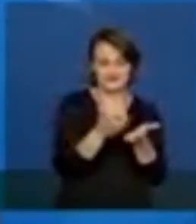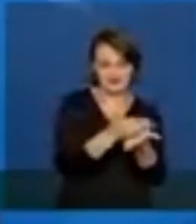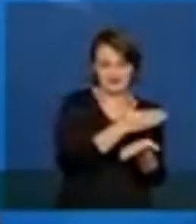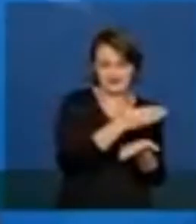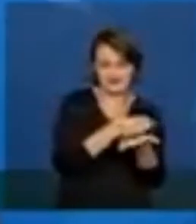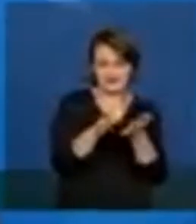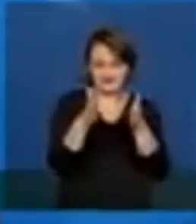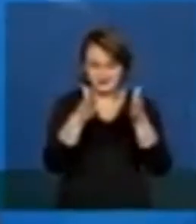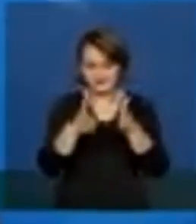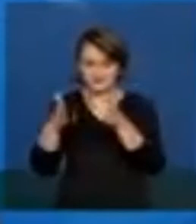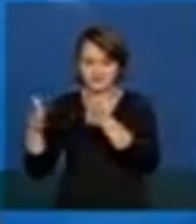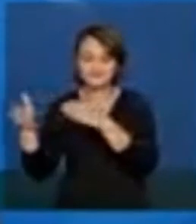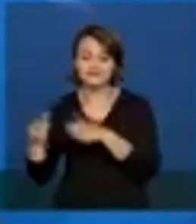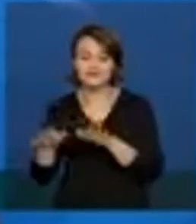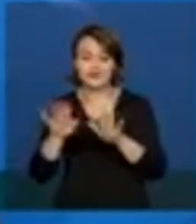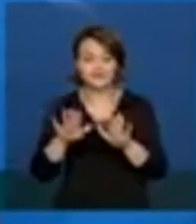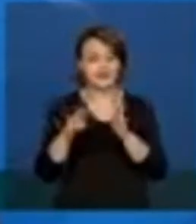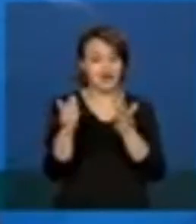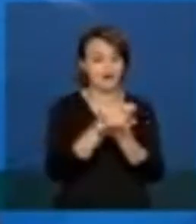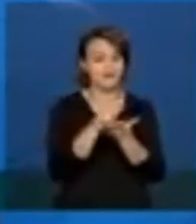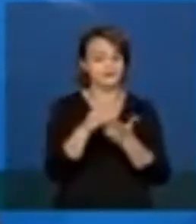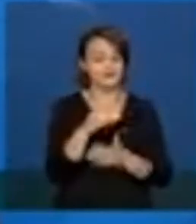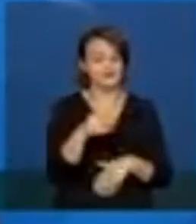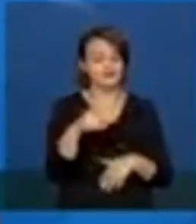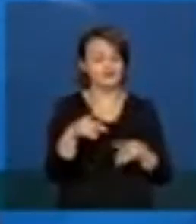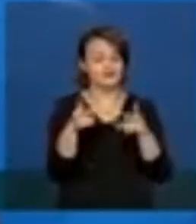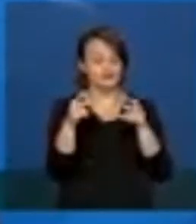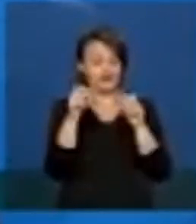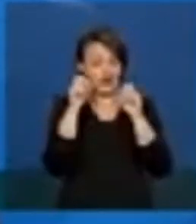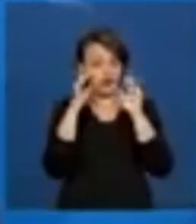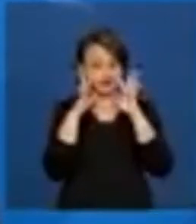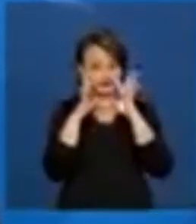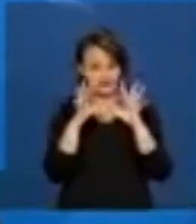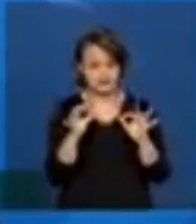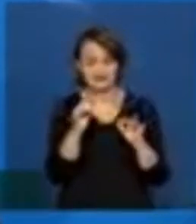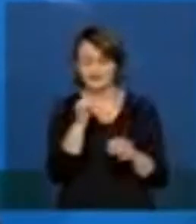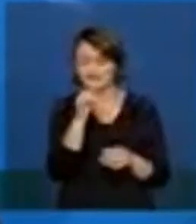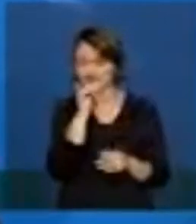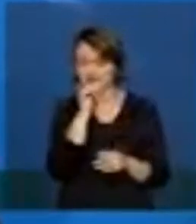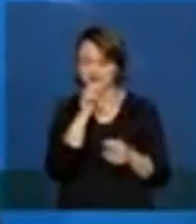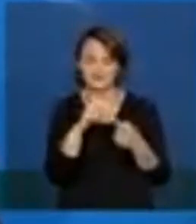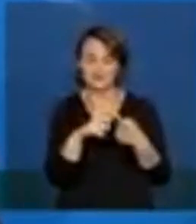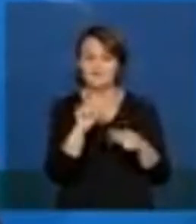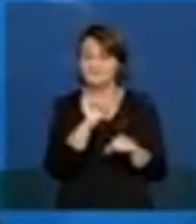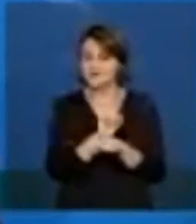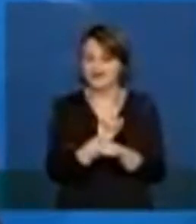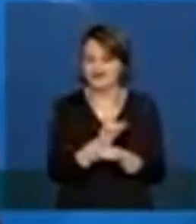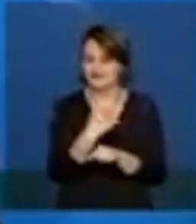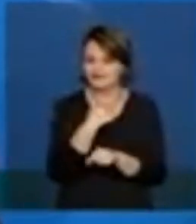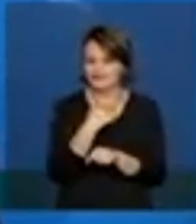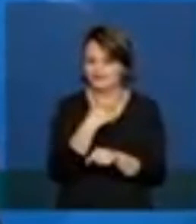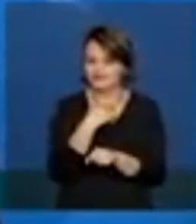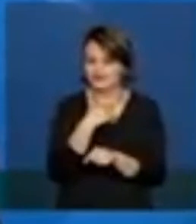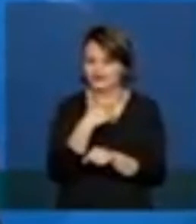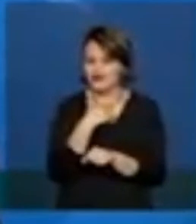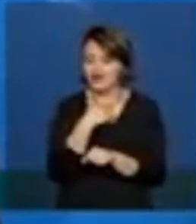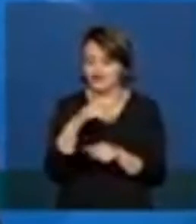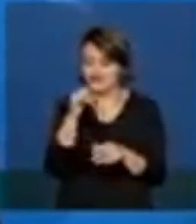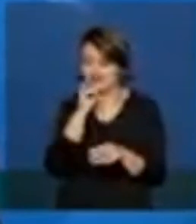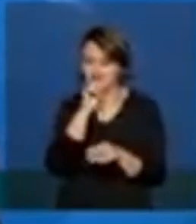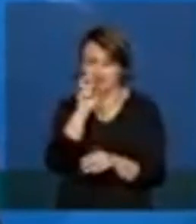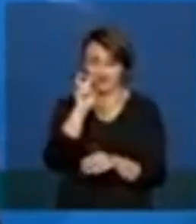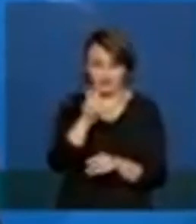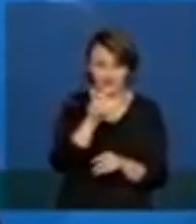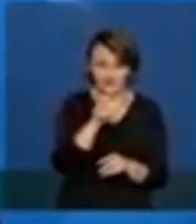seguir algumas premissas. A primeira premissa em seguida foi dizer o seguinte, não haveria interrupção. Então, quando você termina de receber a sua quinta